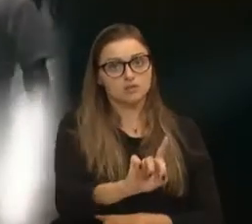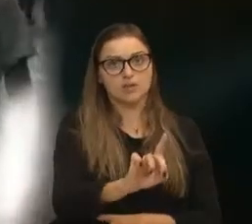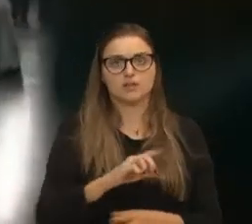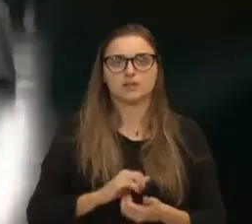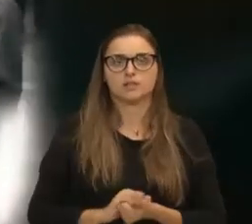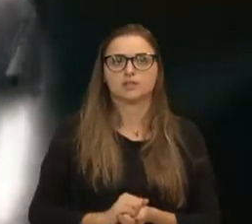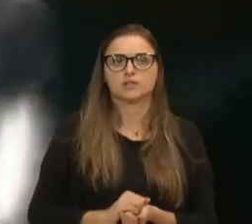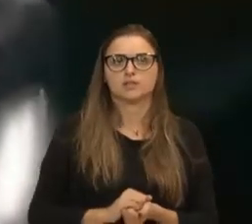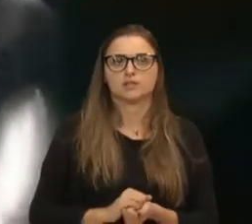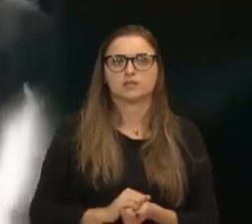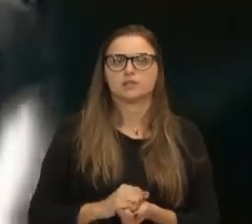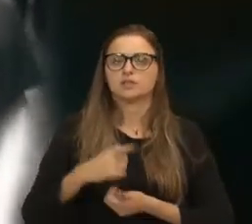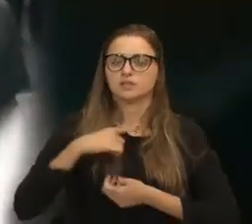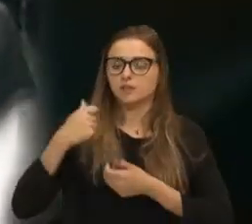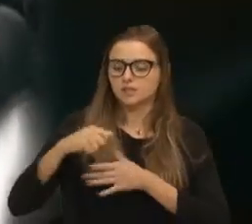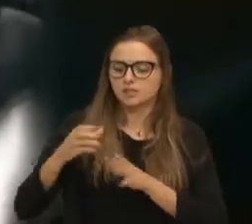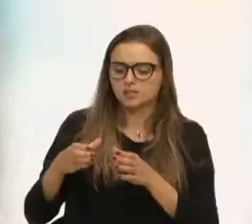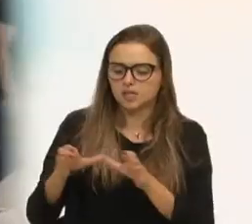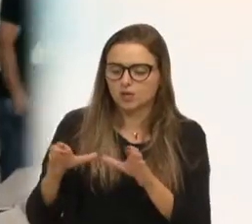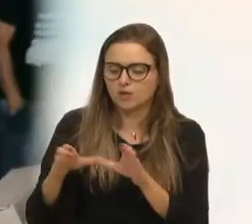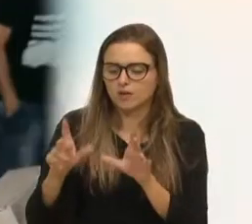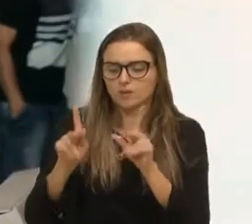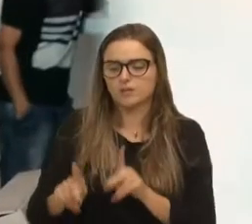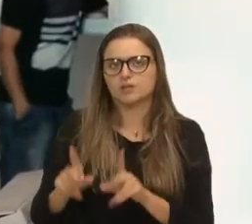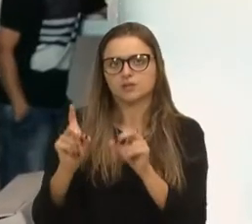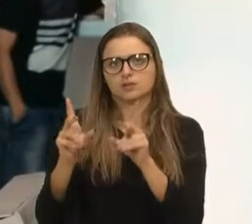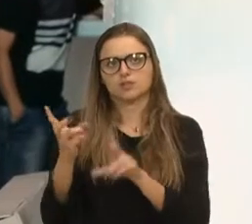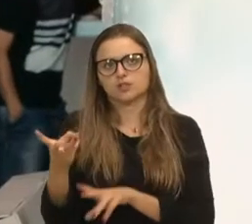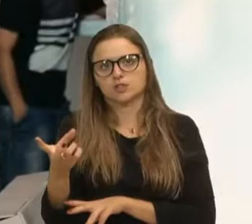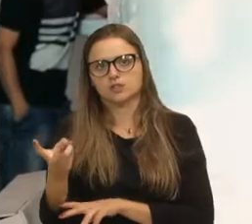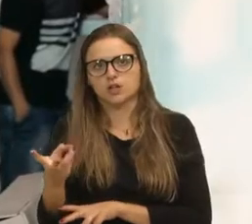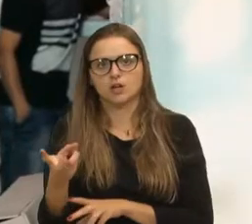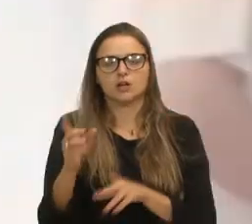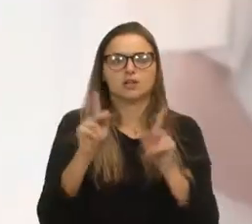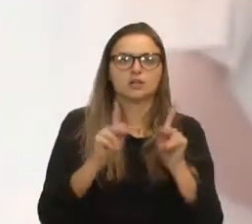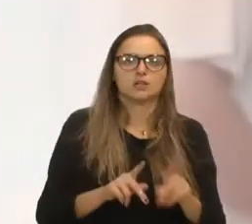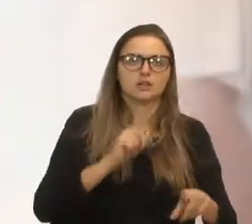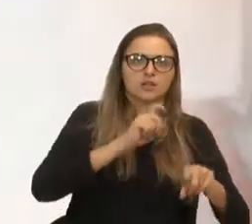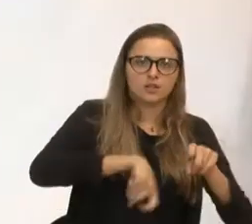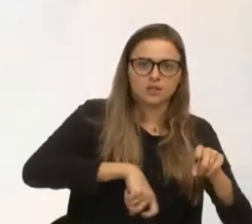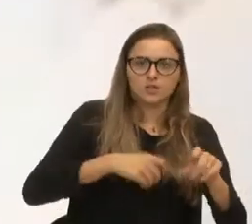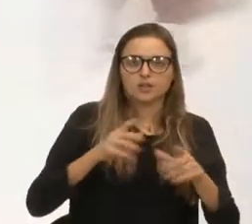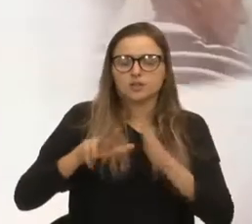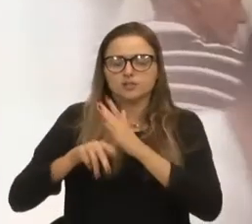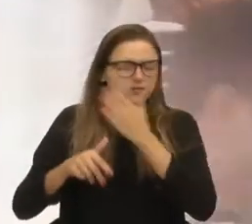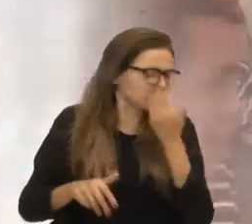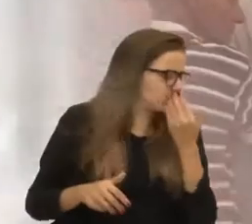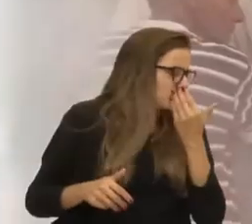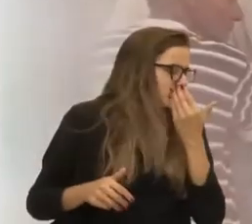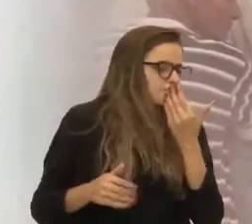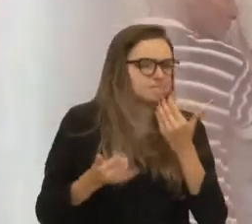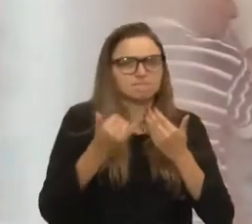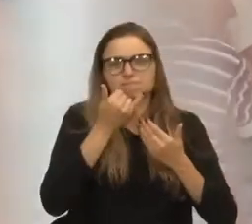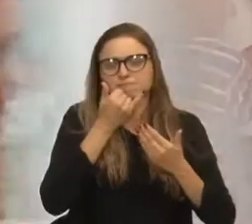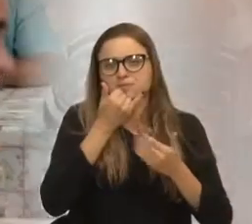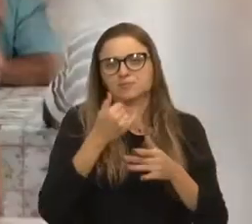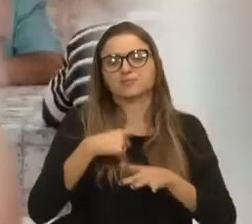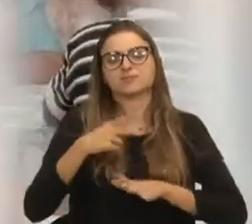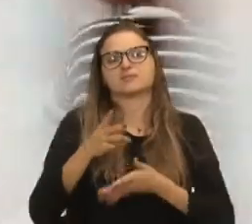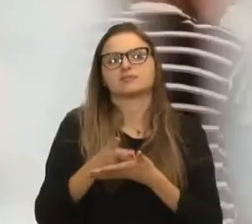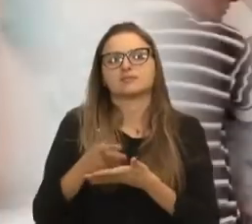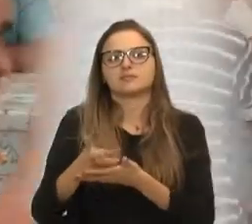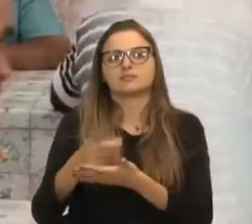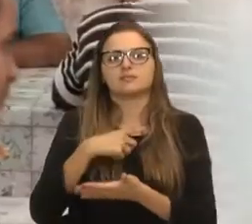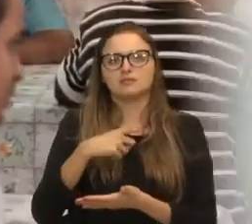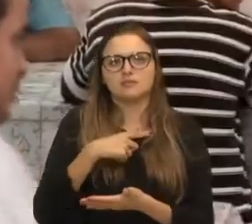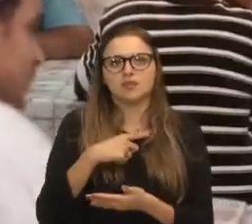Você vai ter convivendo traficantes, estupradores, homicidas, latrocidas, etc, etc. Então, para você manter